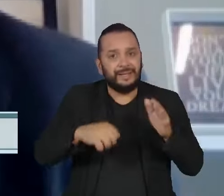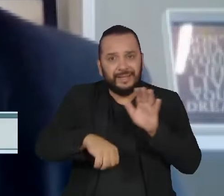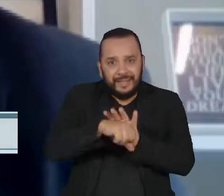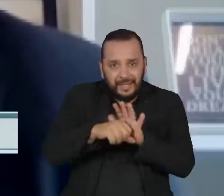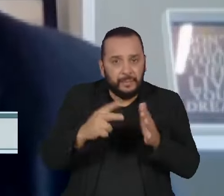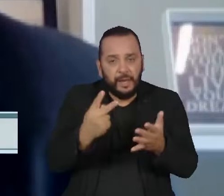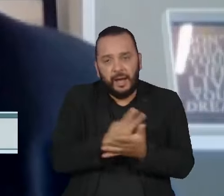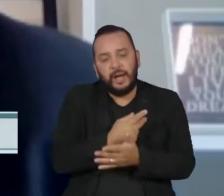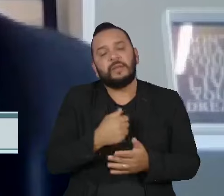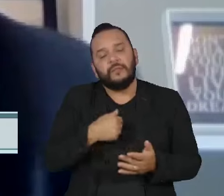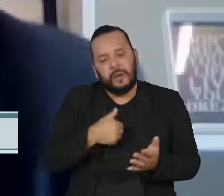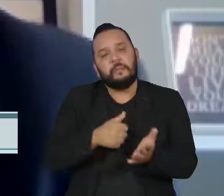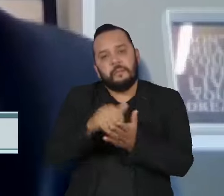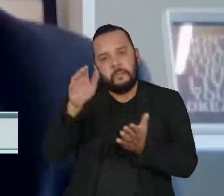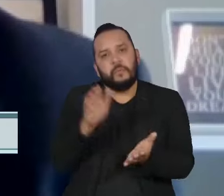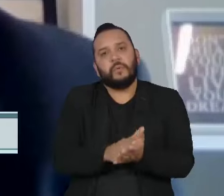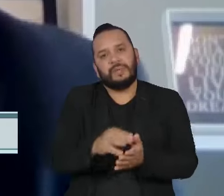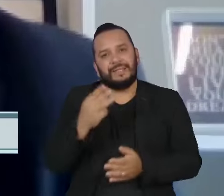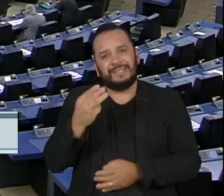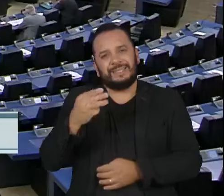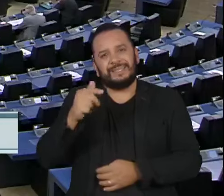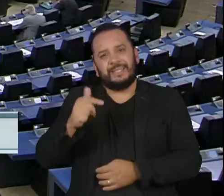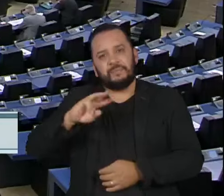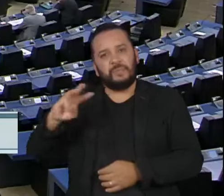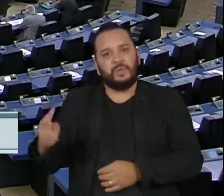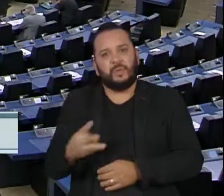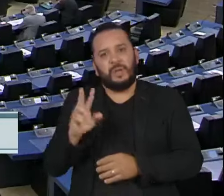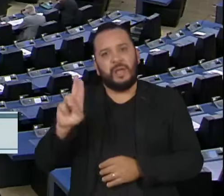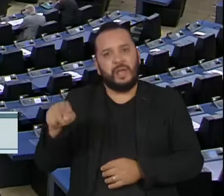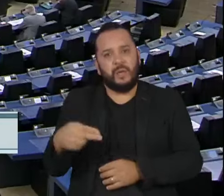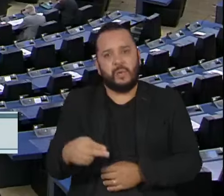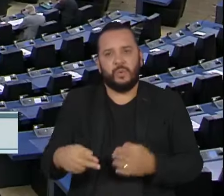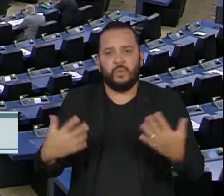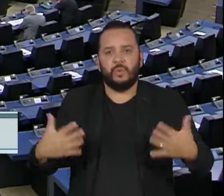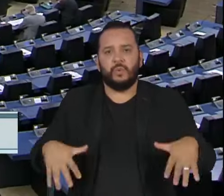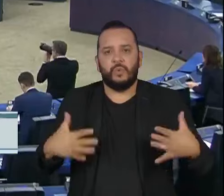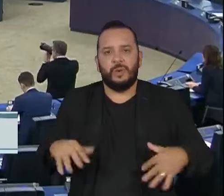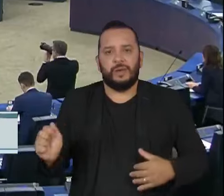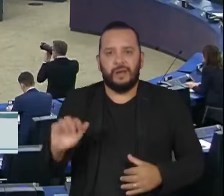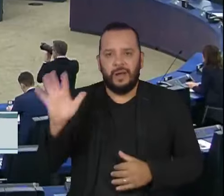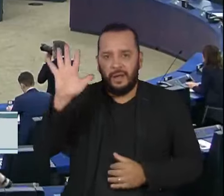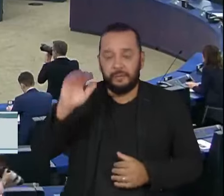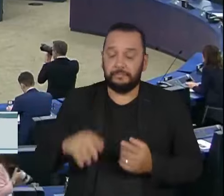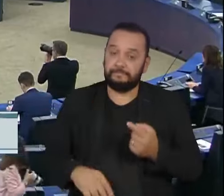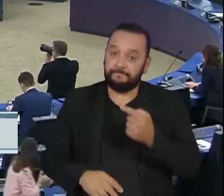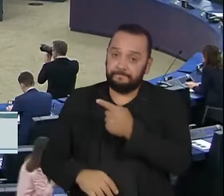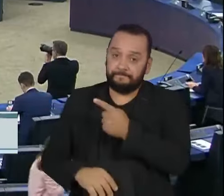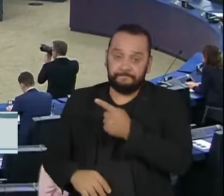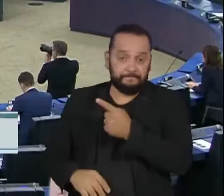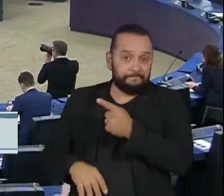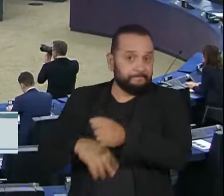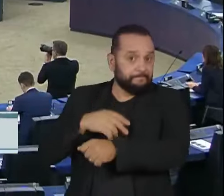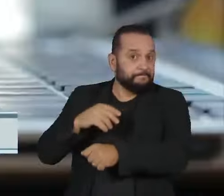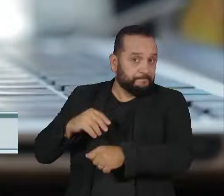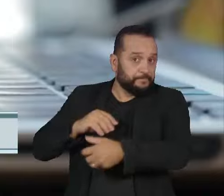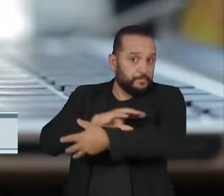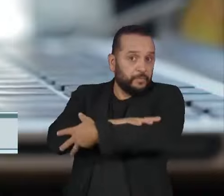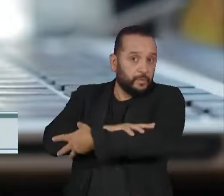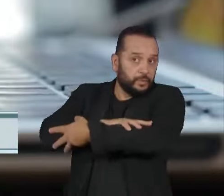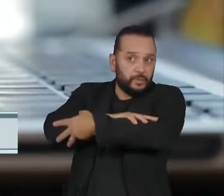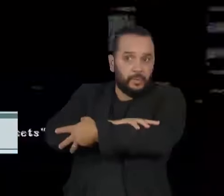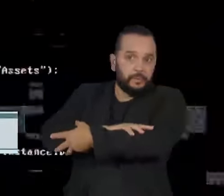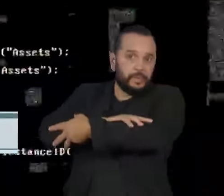ou 7% do faturamento global anual. A União Europeia costuma ser pioneira na regulamentação de assuntos digitais,